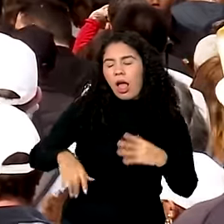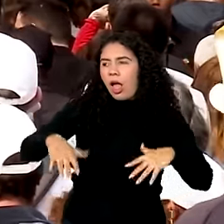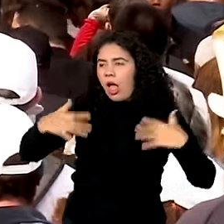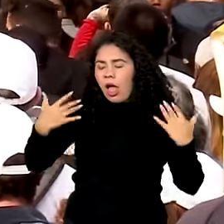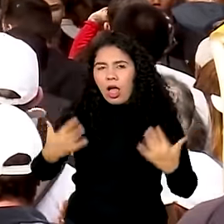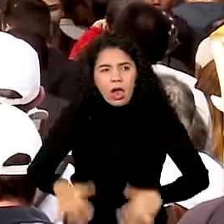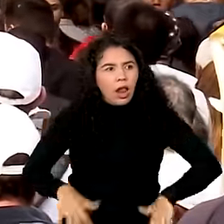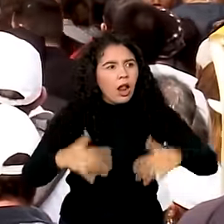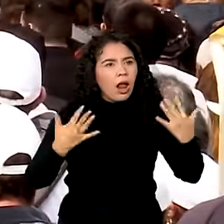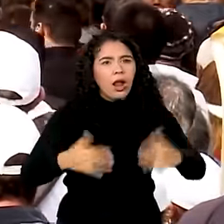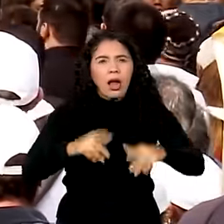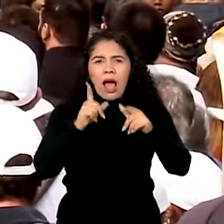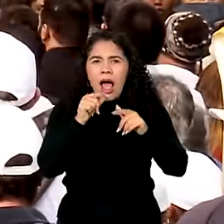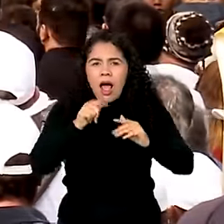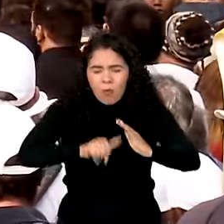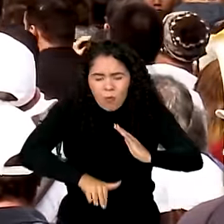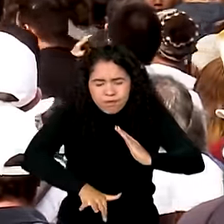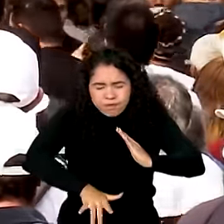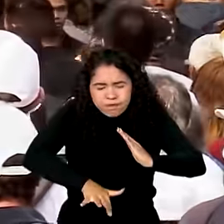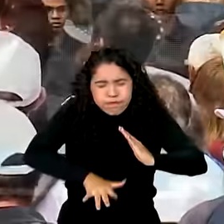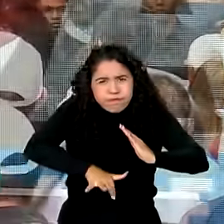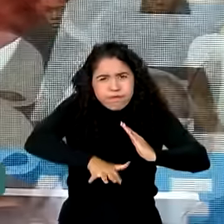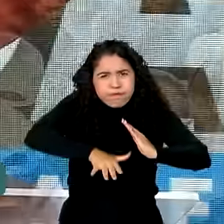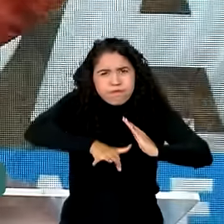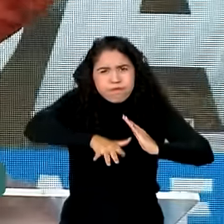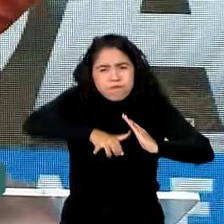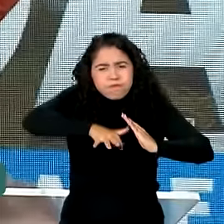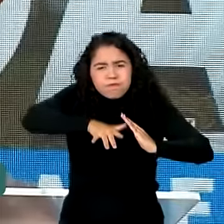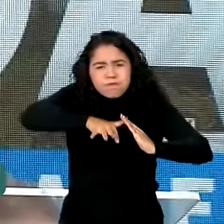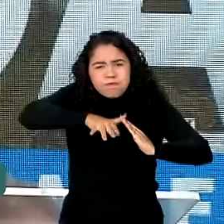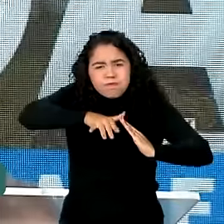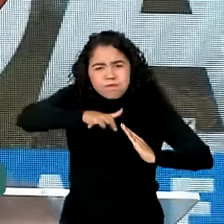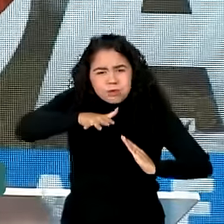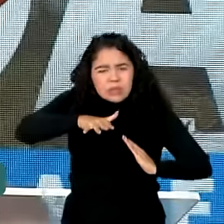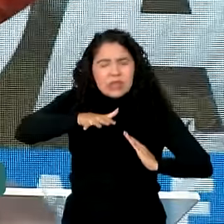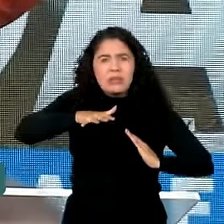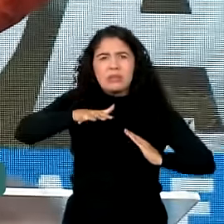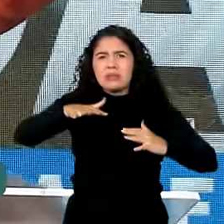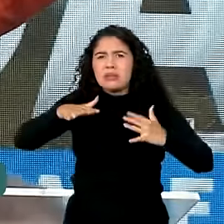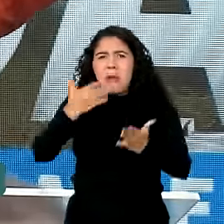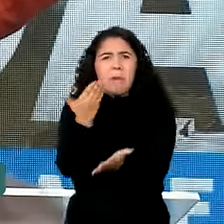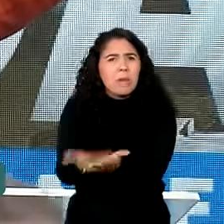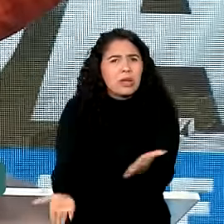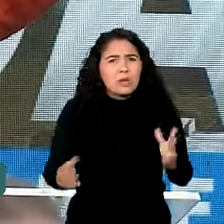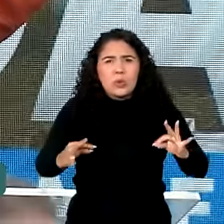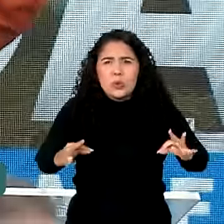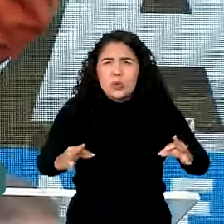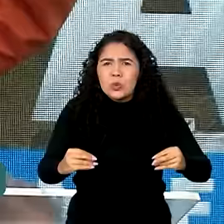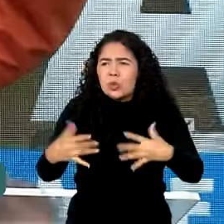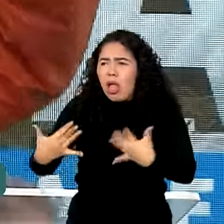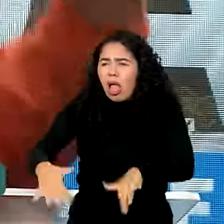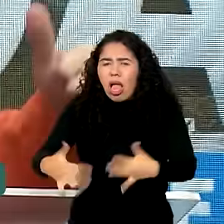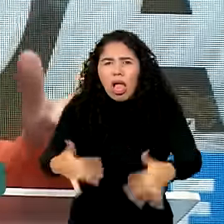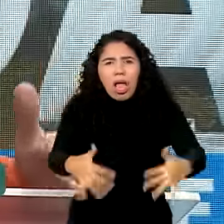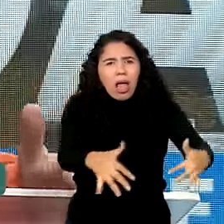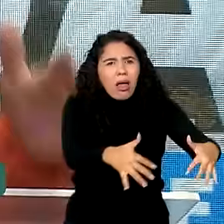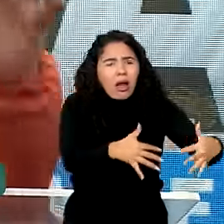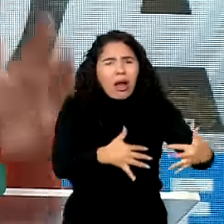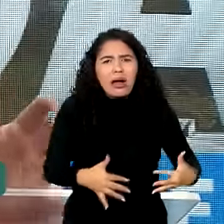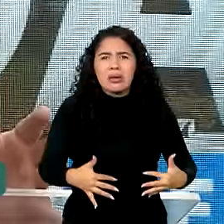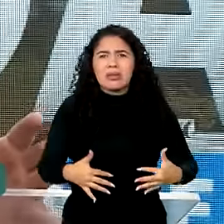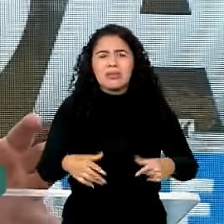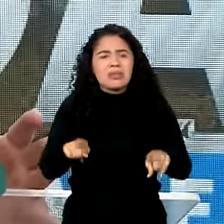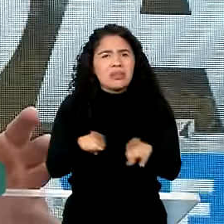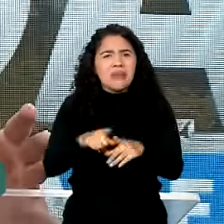casa totalmente tomada pela água, famílias que perderam tudo, famílias que viveram